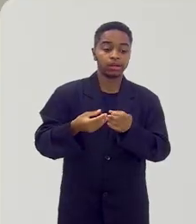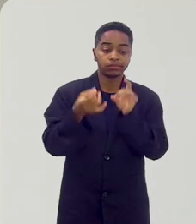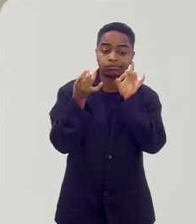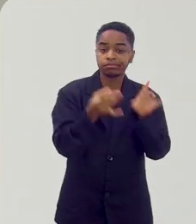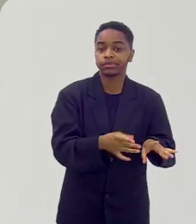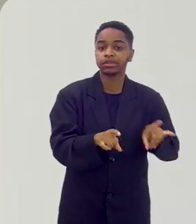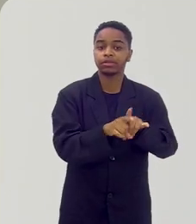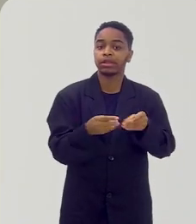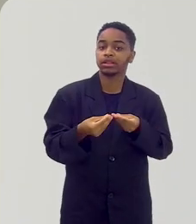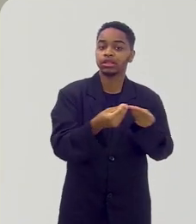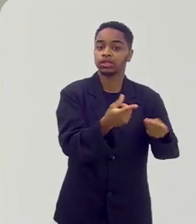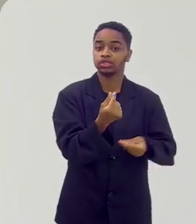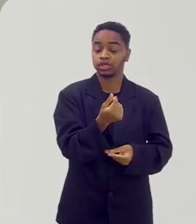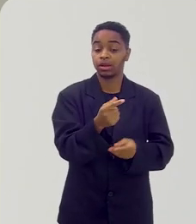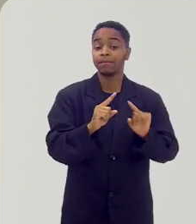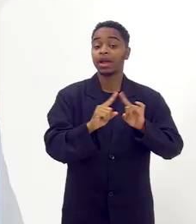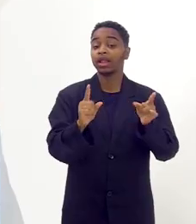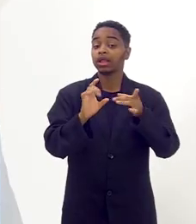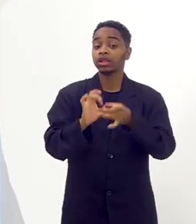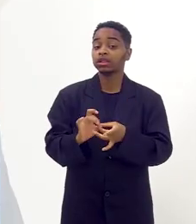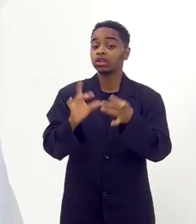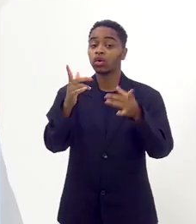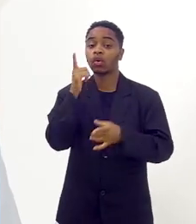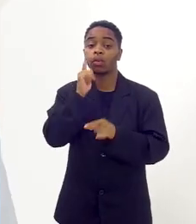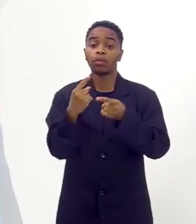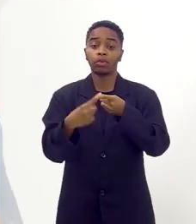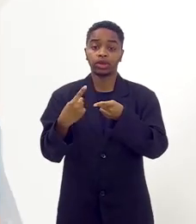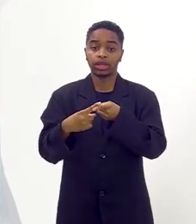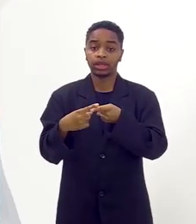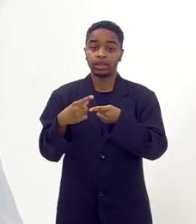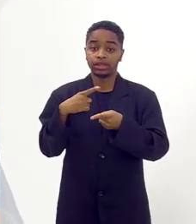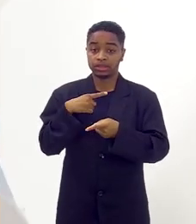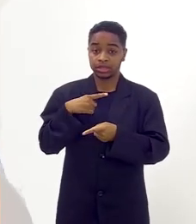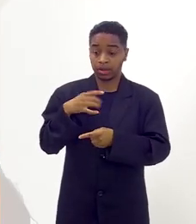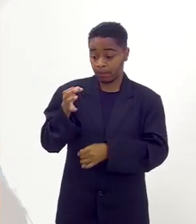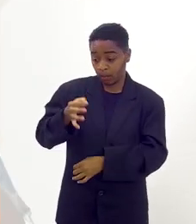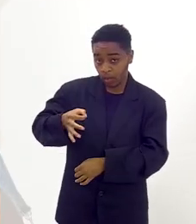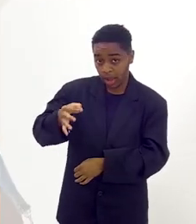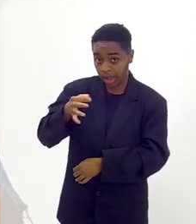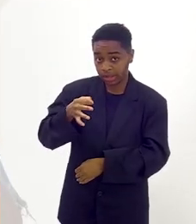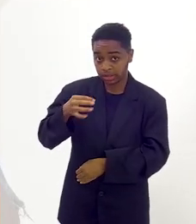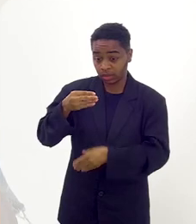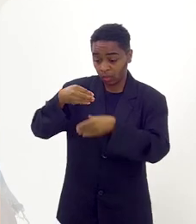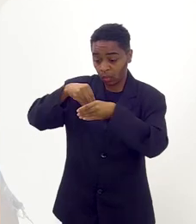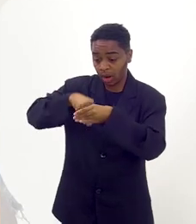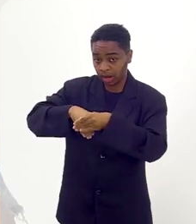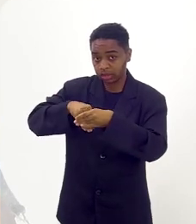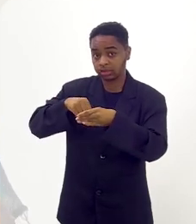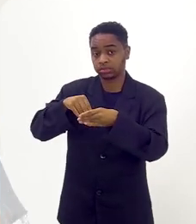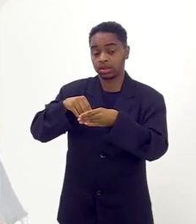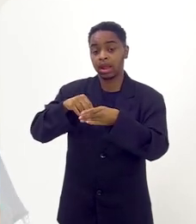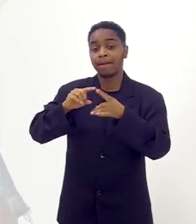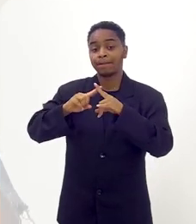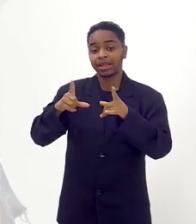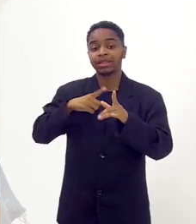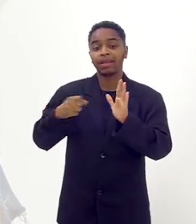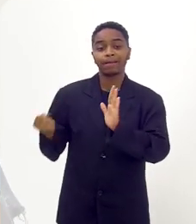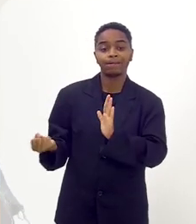Ela só foi solta porque deixaram as moedas de ouro num saquinho. E esse saquinho